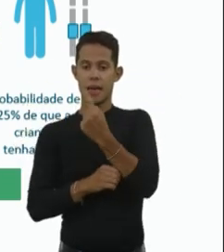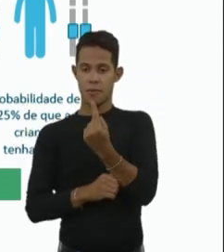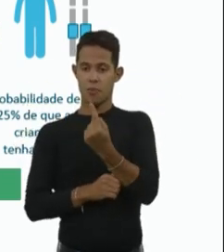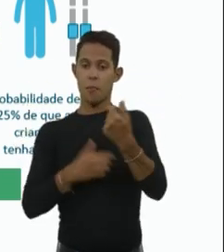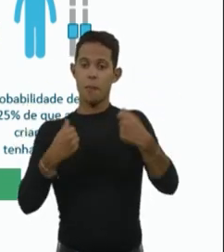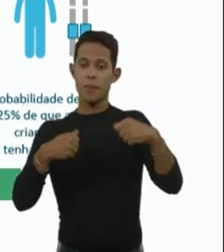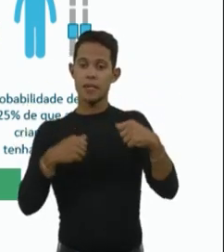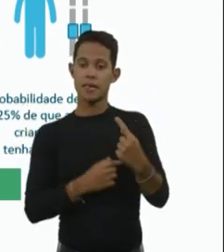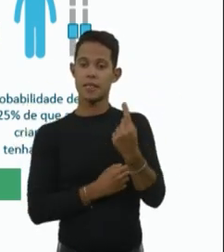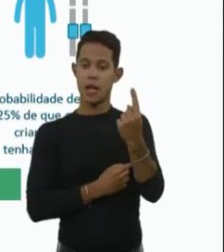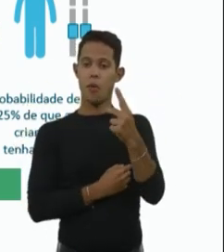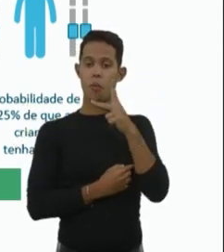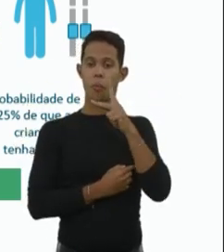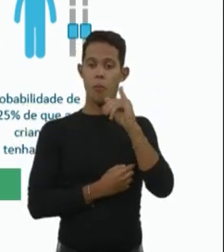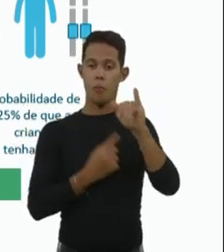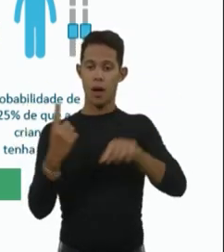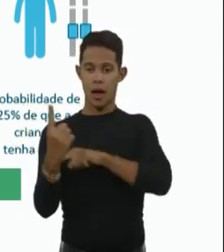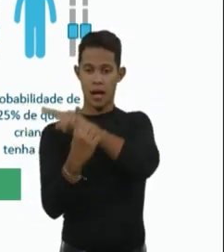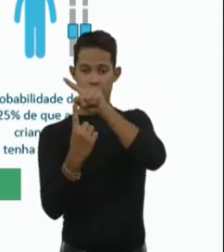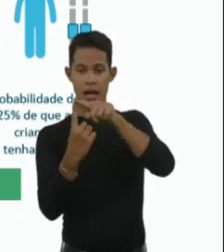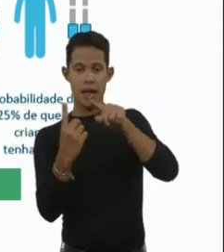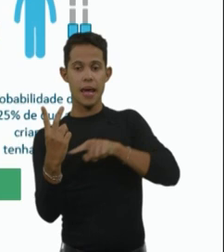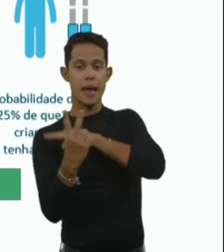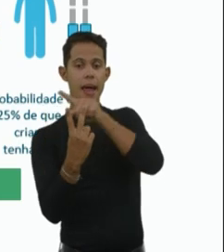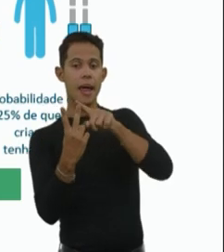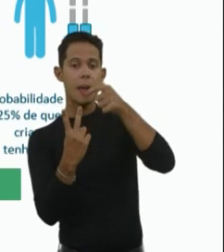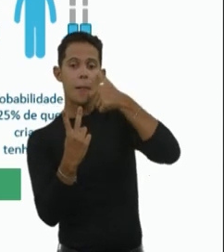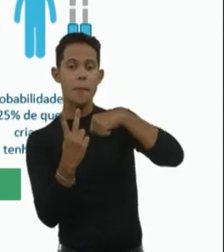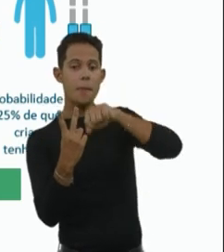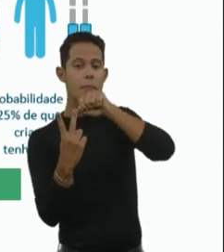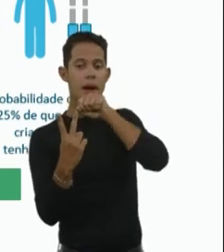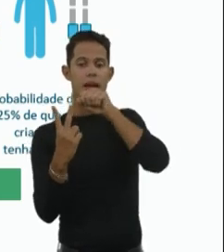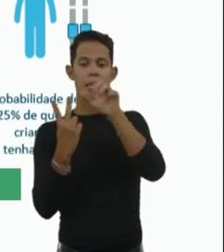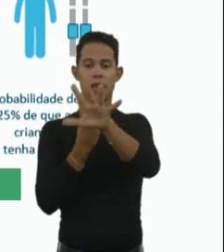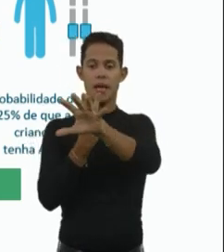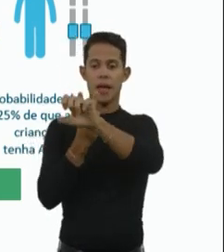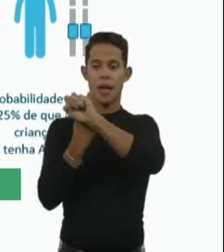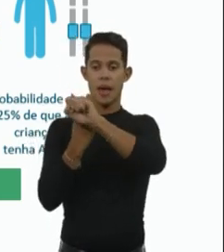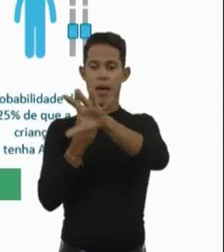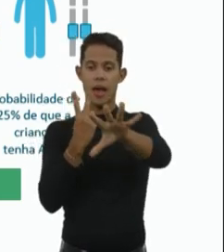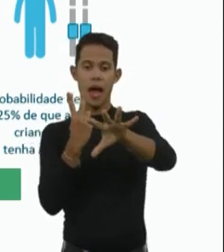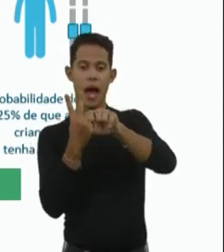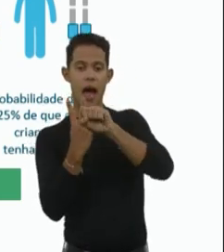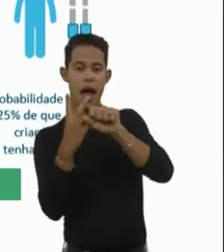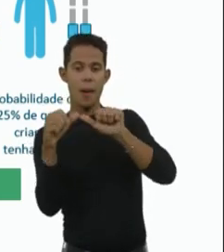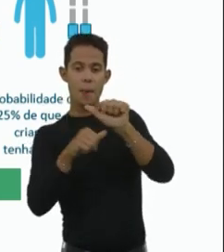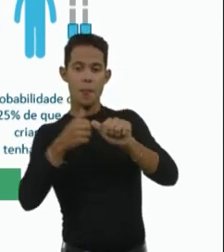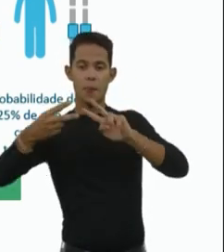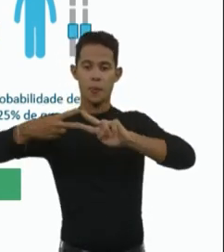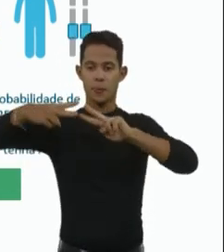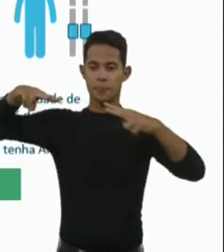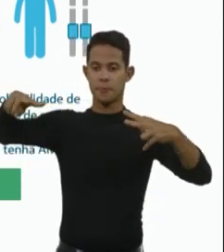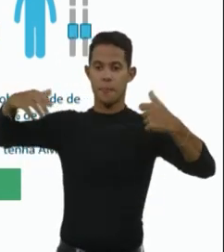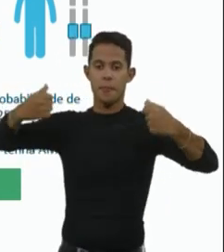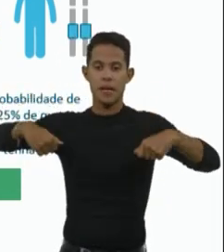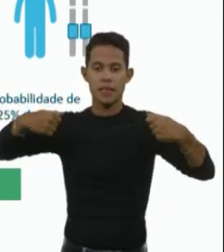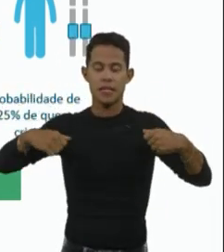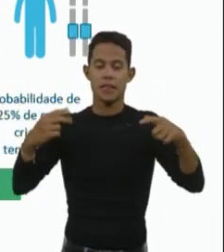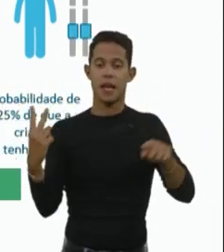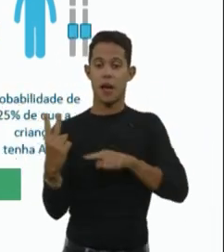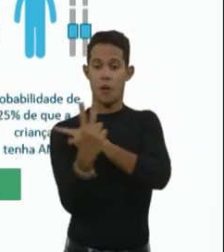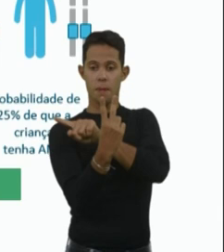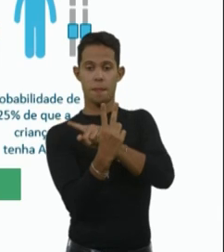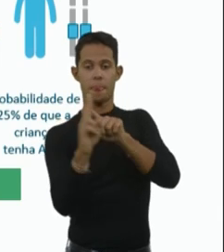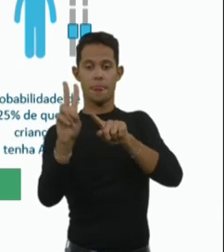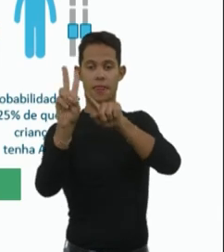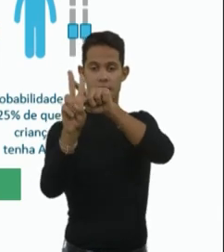e uma mãe que são portadores da mutação, então, carrega a mutação em um gene e tem um outro gene saudável. Então, esse casal,